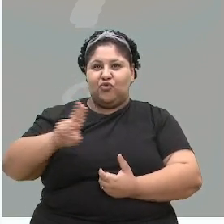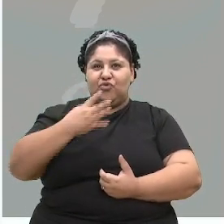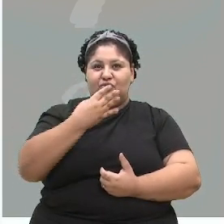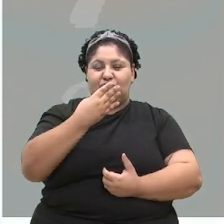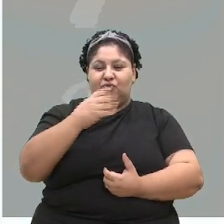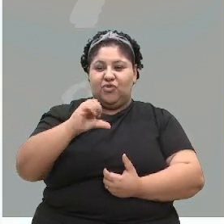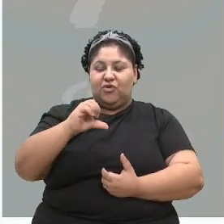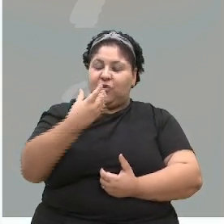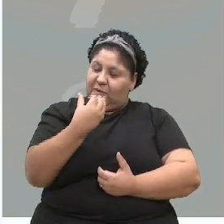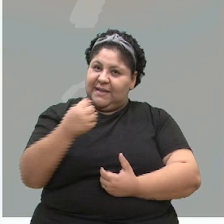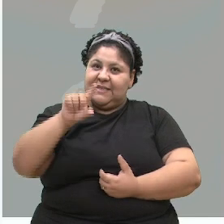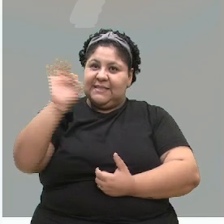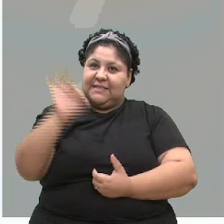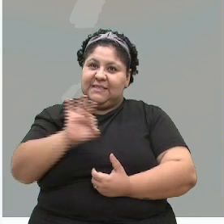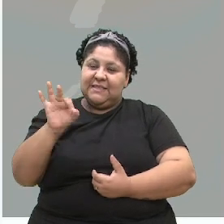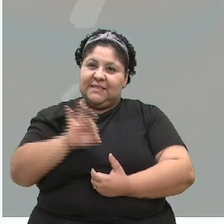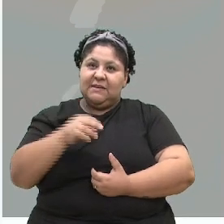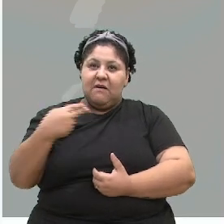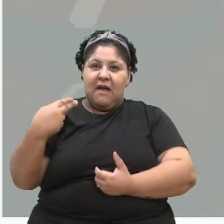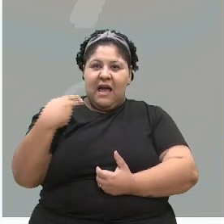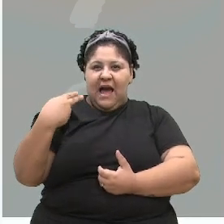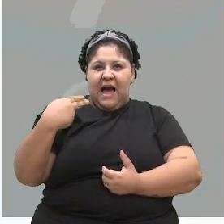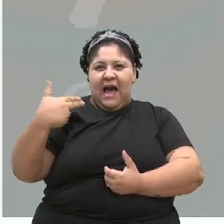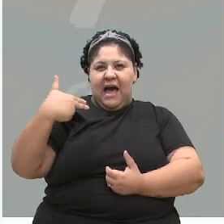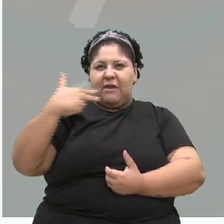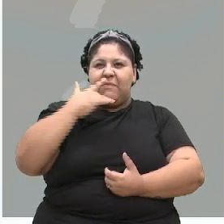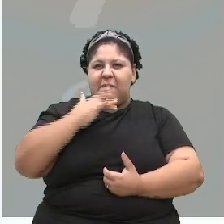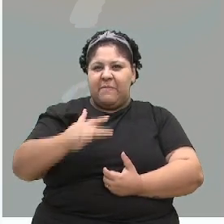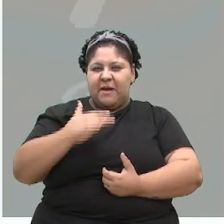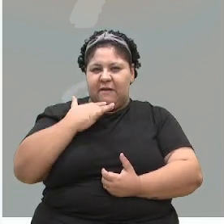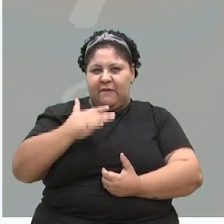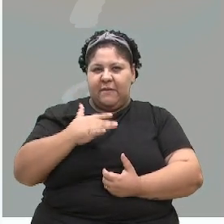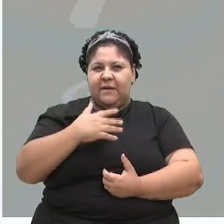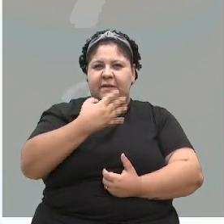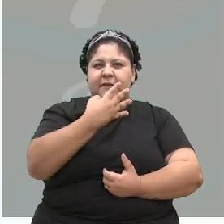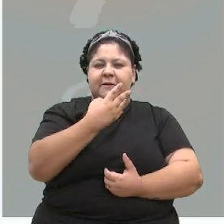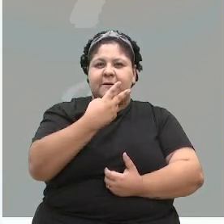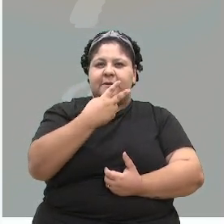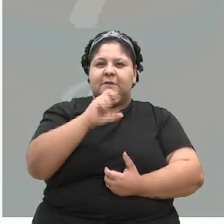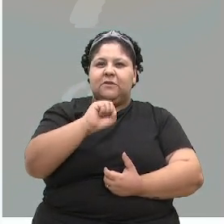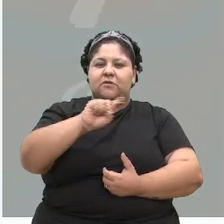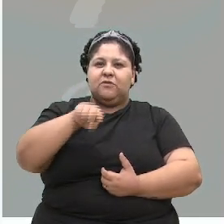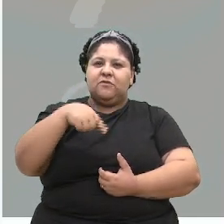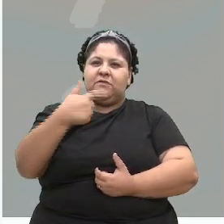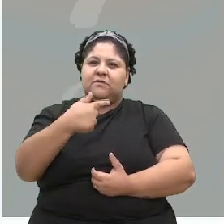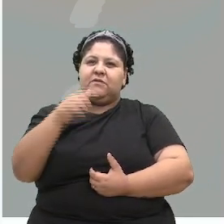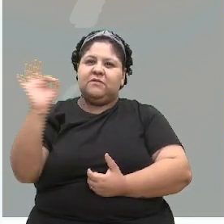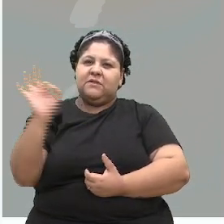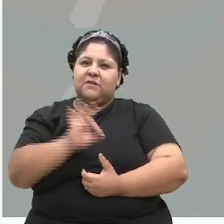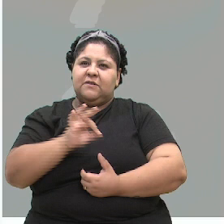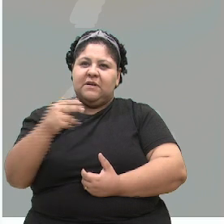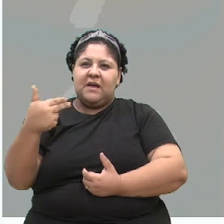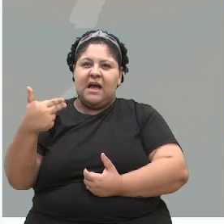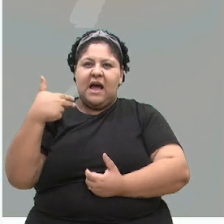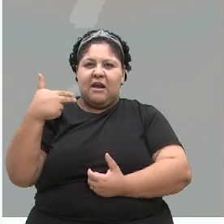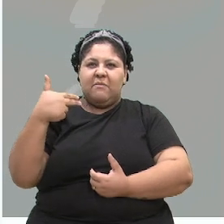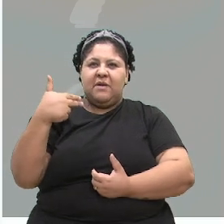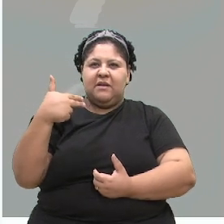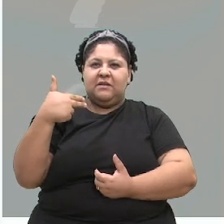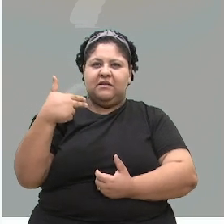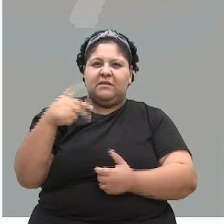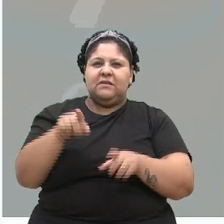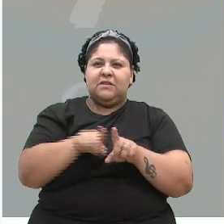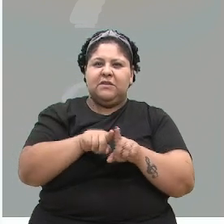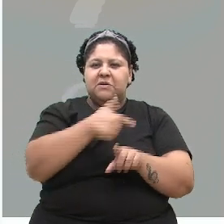% arma branca, 28,7% arma de fogo, e 21,8% outras